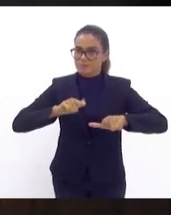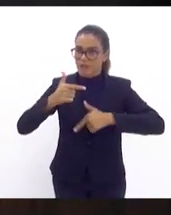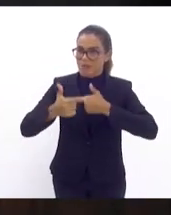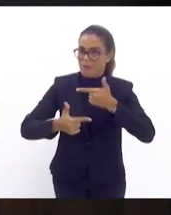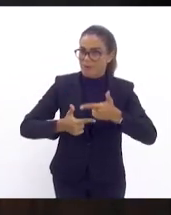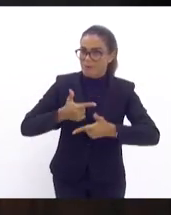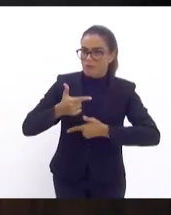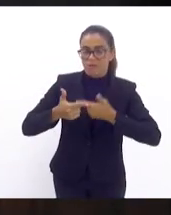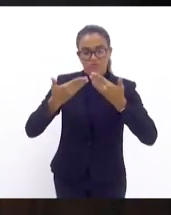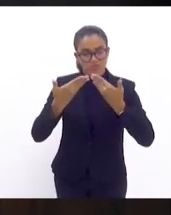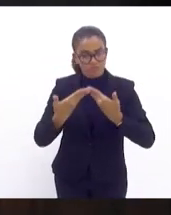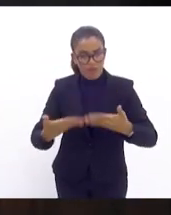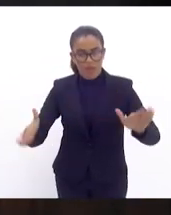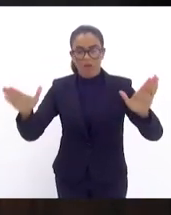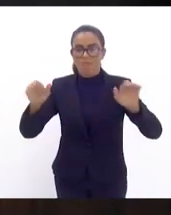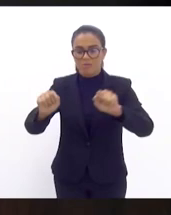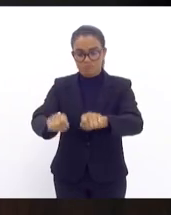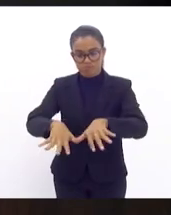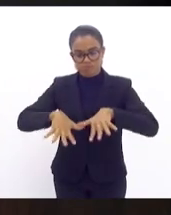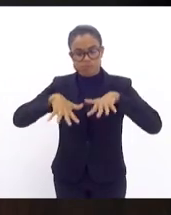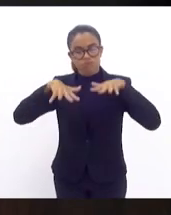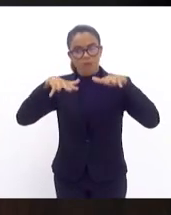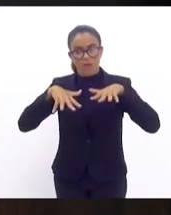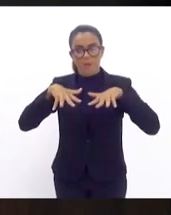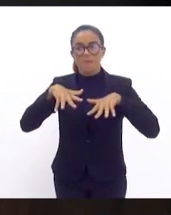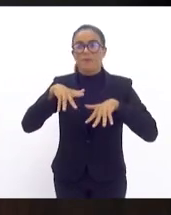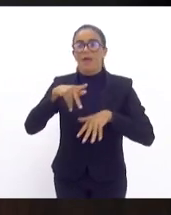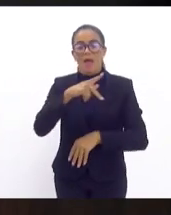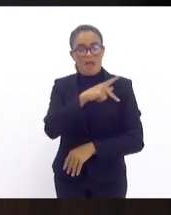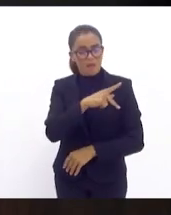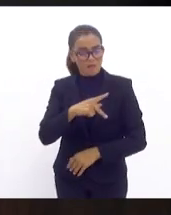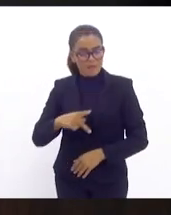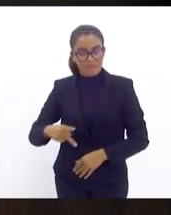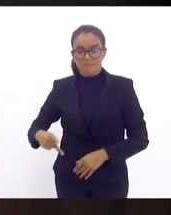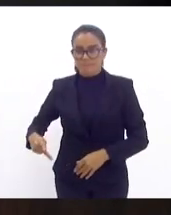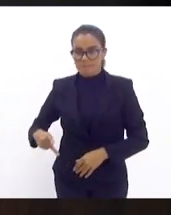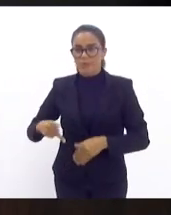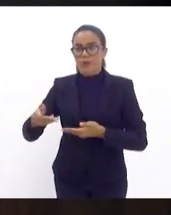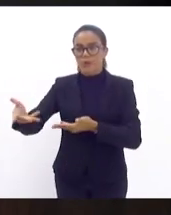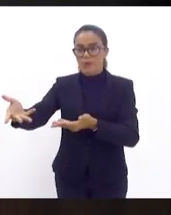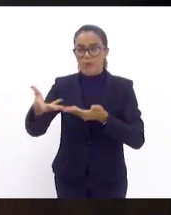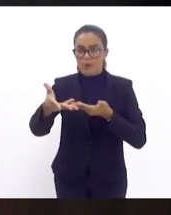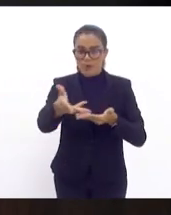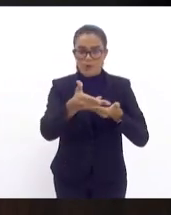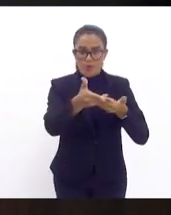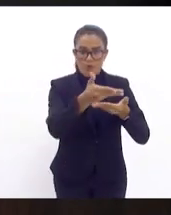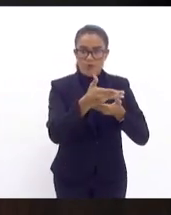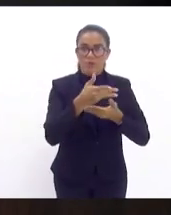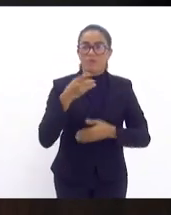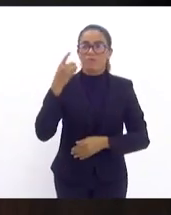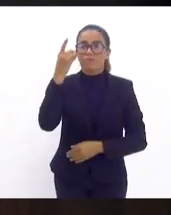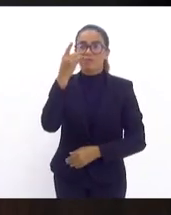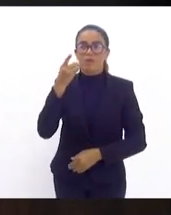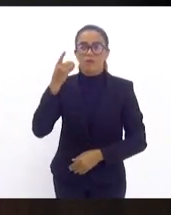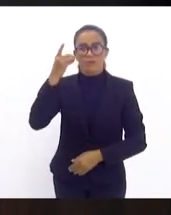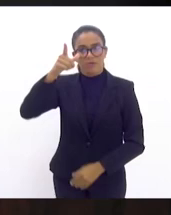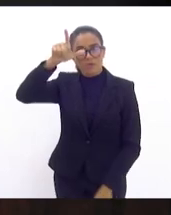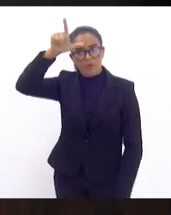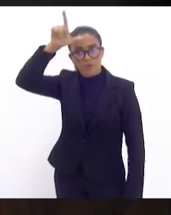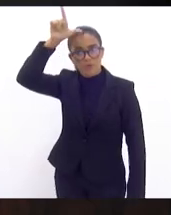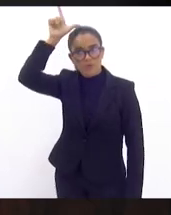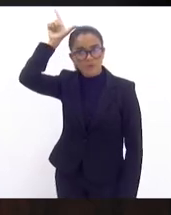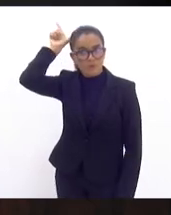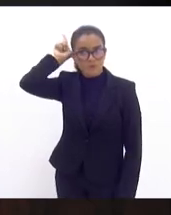Está aberta a sessão. A presidência convida o senhor deputado Luiz Paulo para